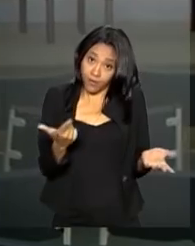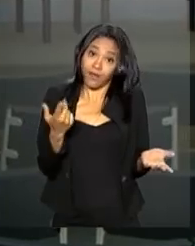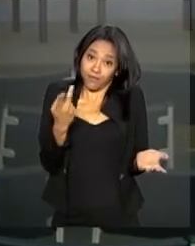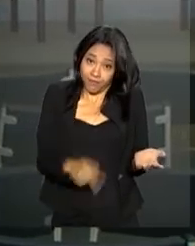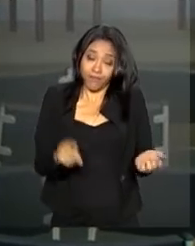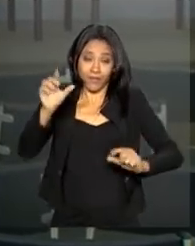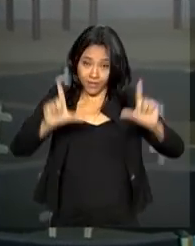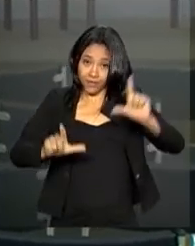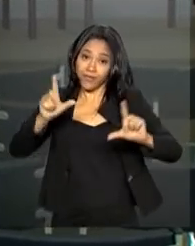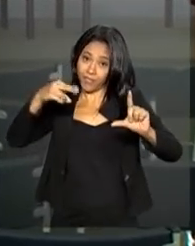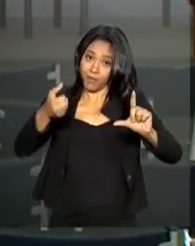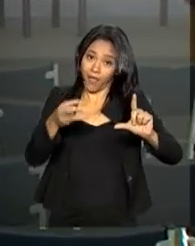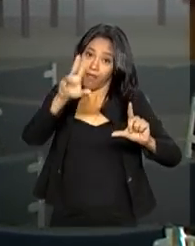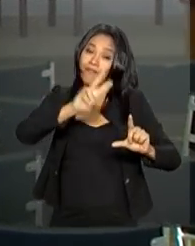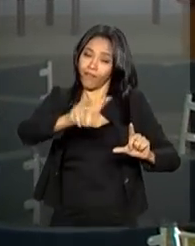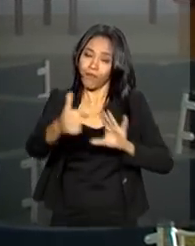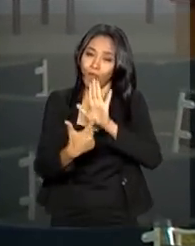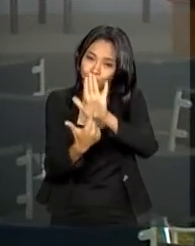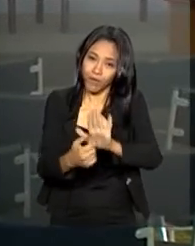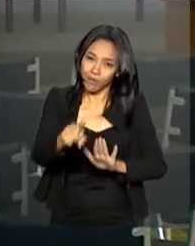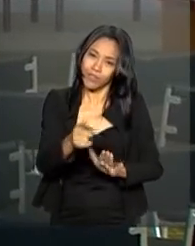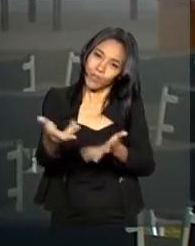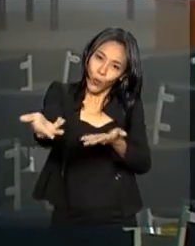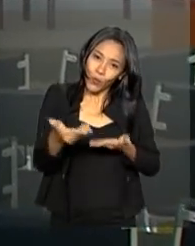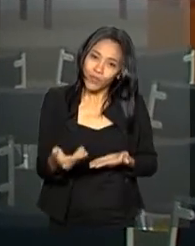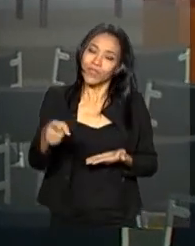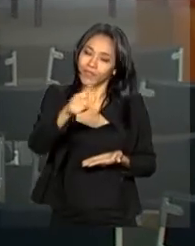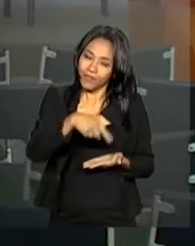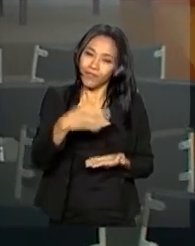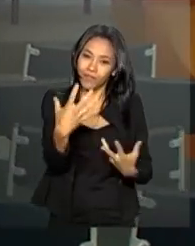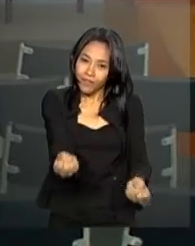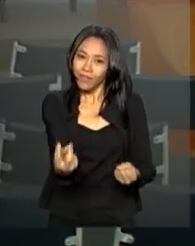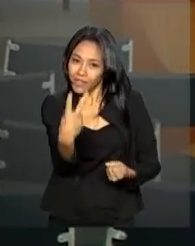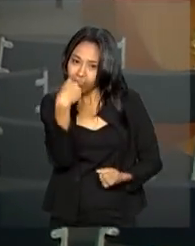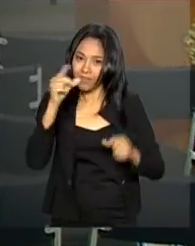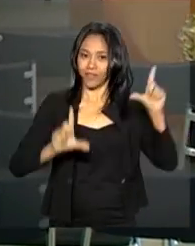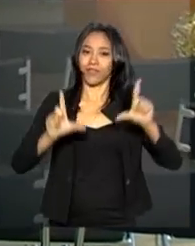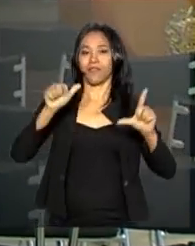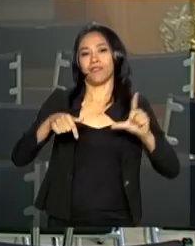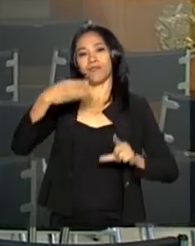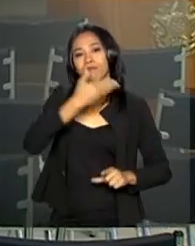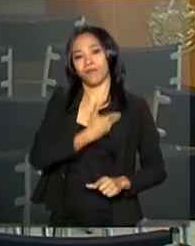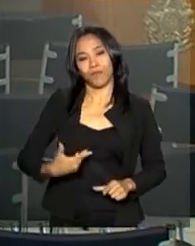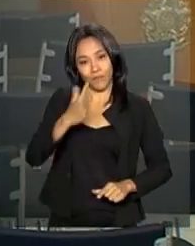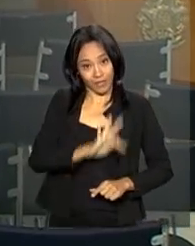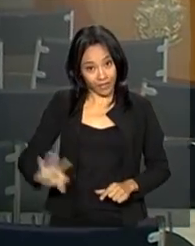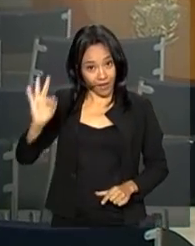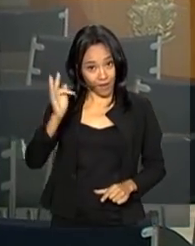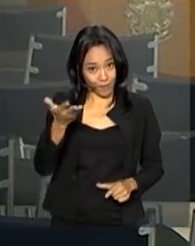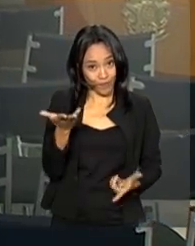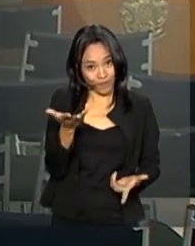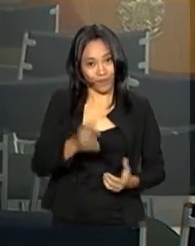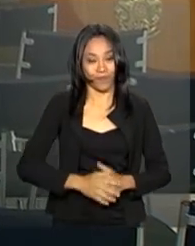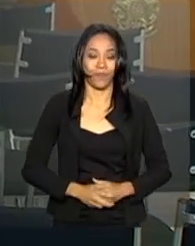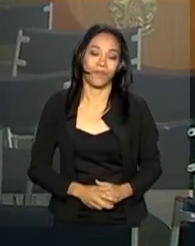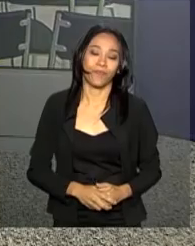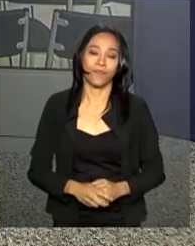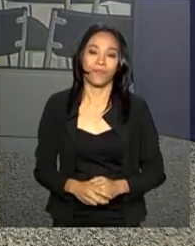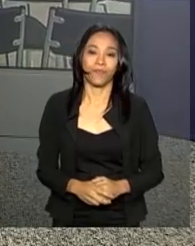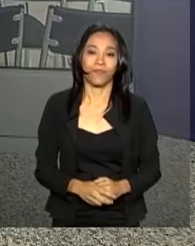vai transmitir ao vivo. Então, gente faz esse convite a você. Acompanhe com a gente na NBR, a TV do governo federal. Alessandra.